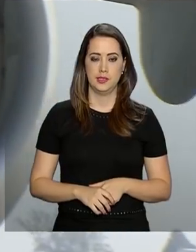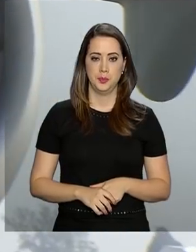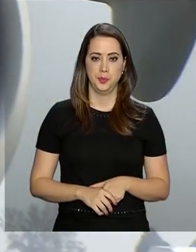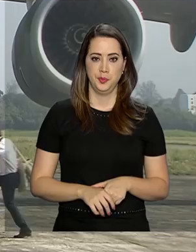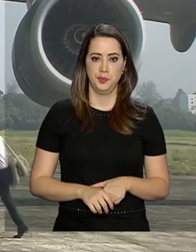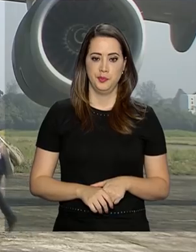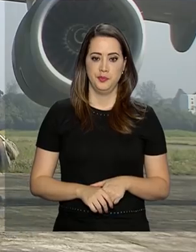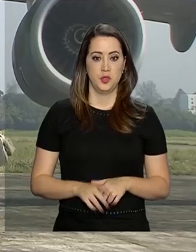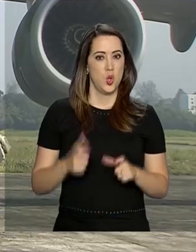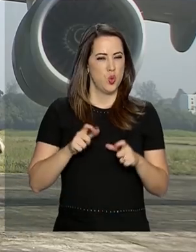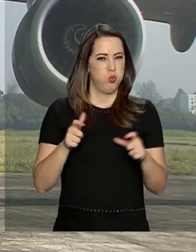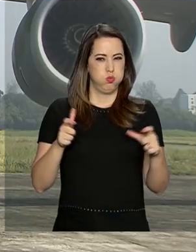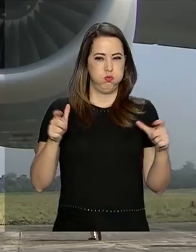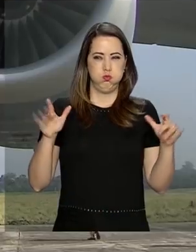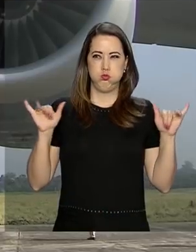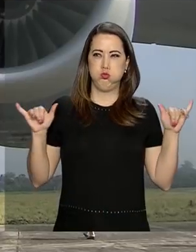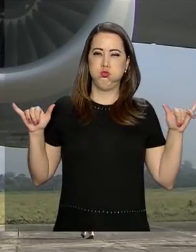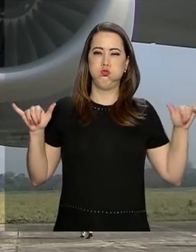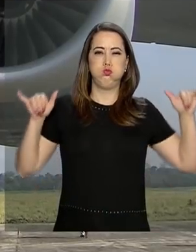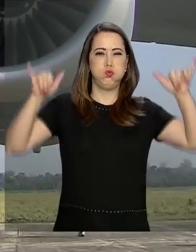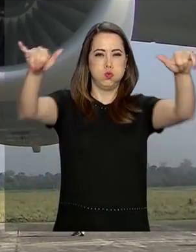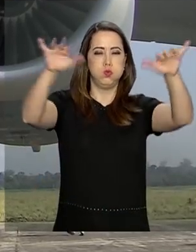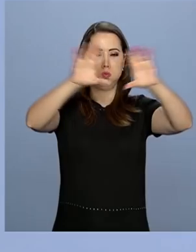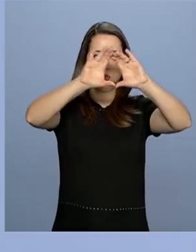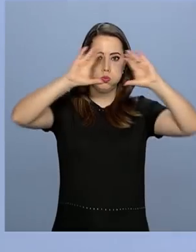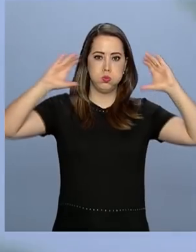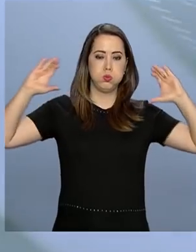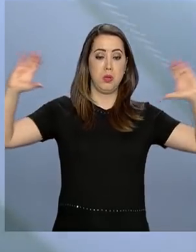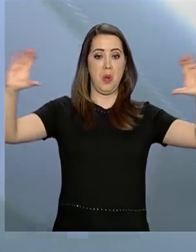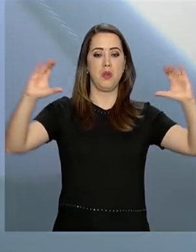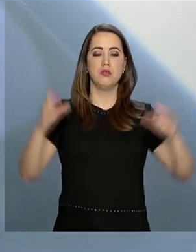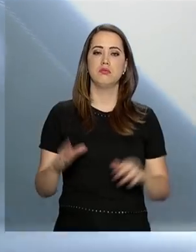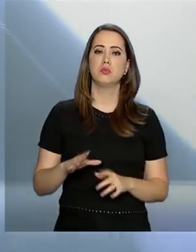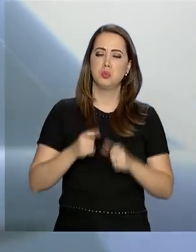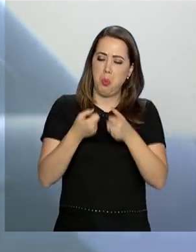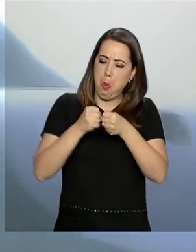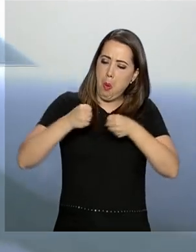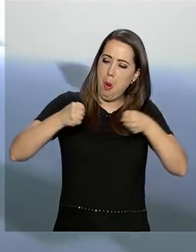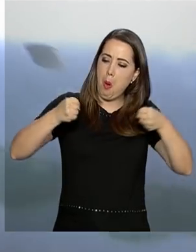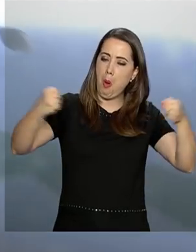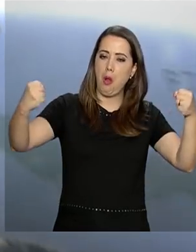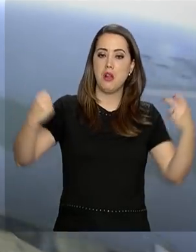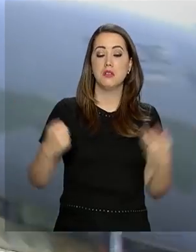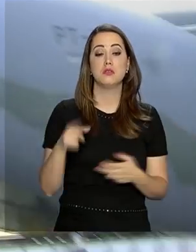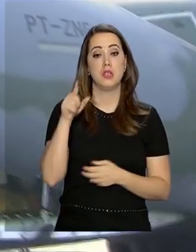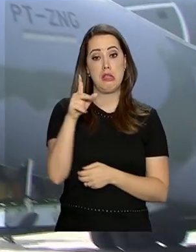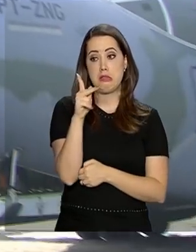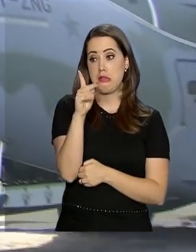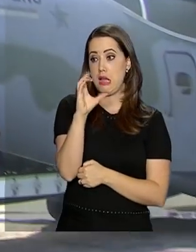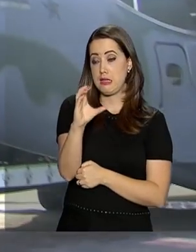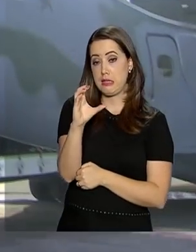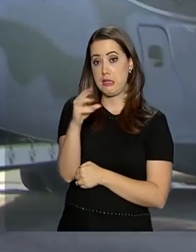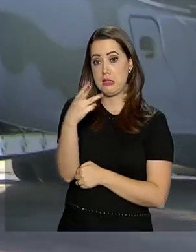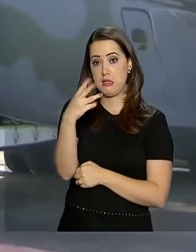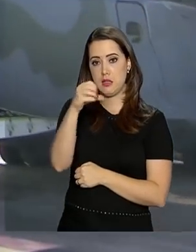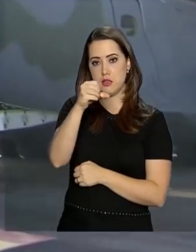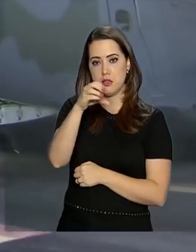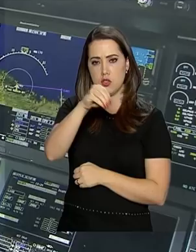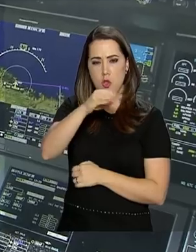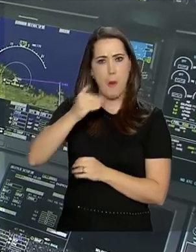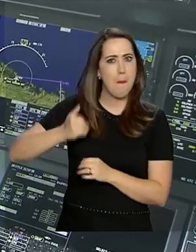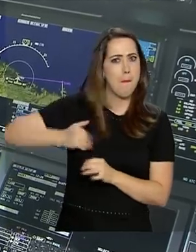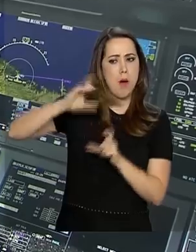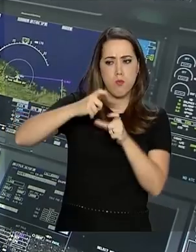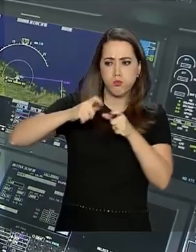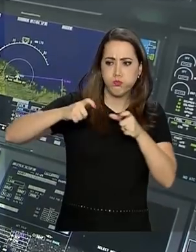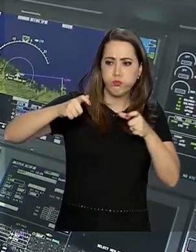Um gigante do céu. Assim pode ser definido o avião KC-390, a maior aeronave militar que já foi